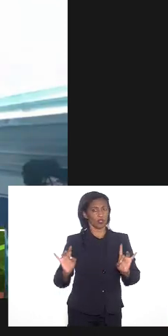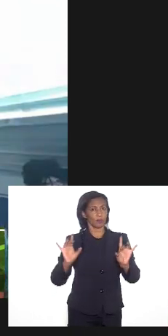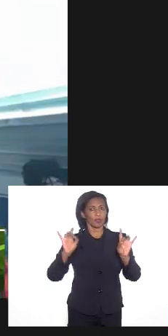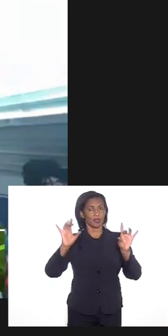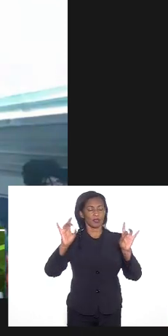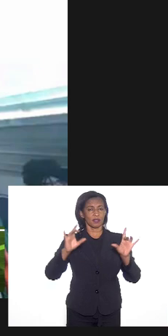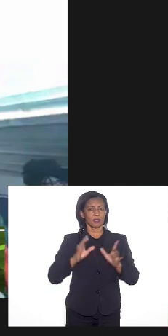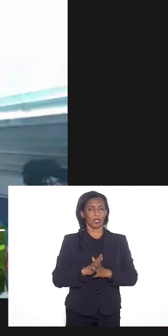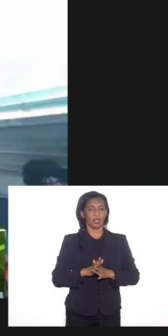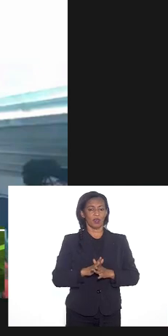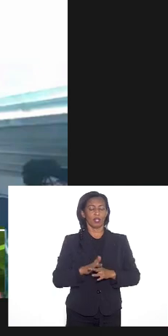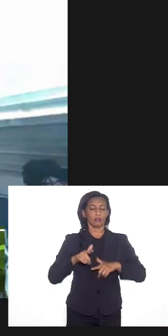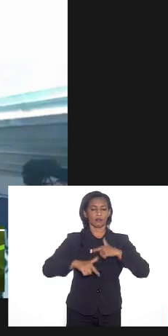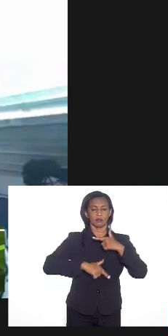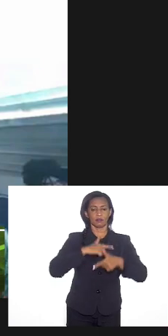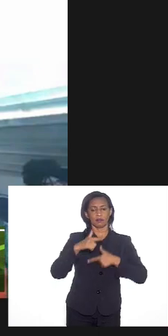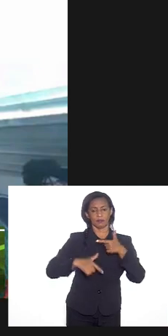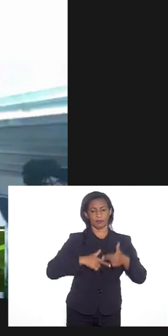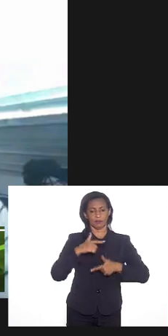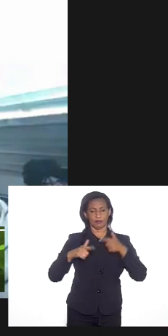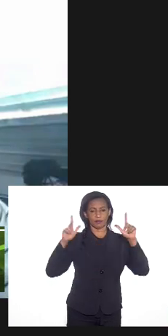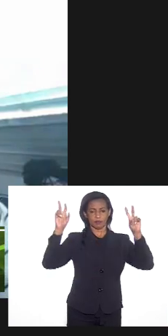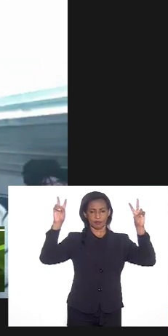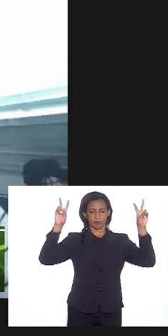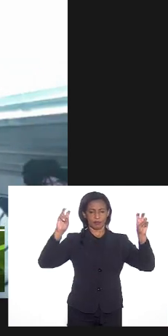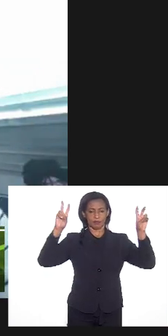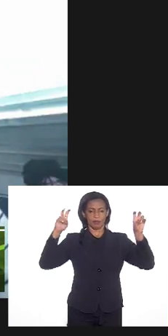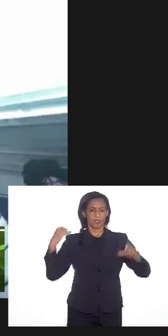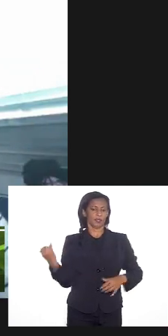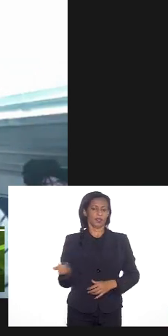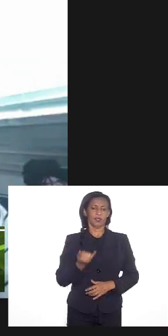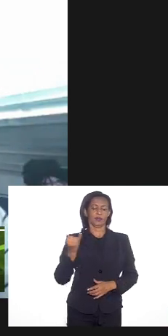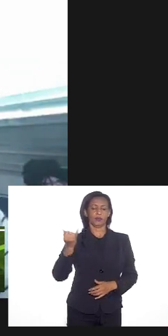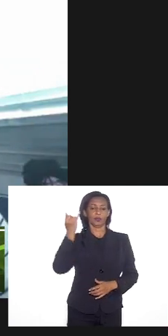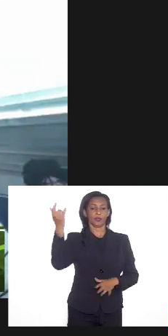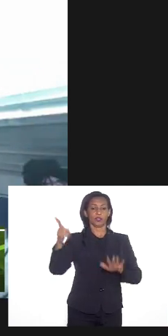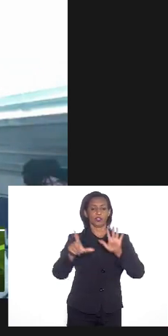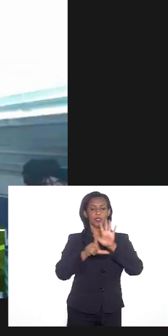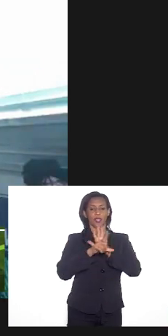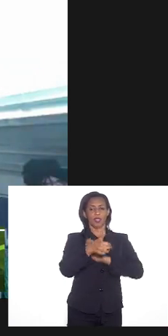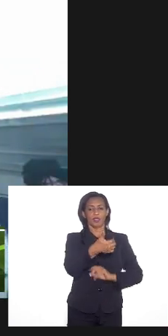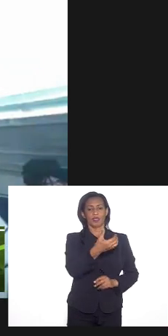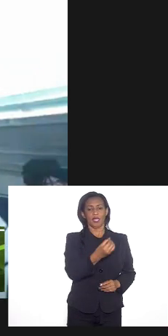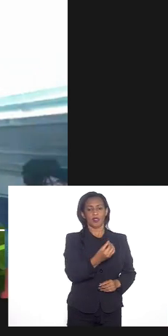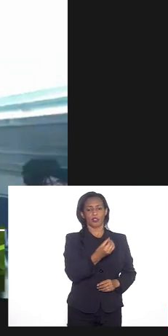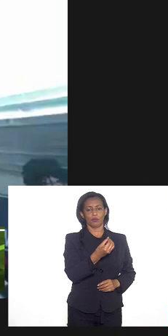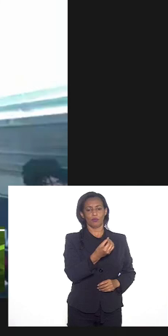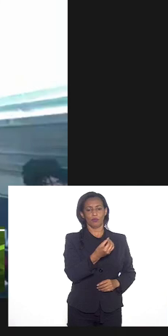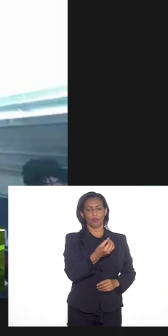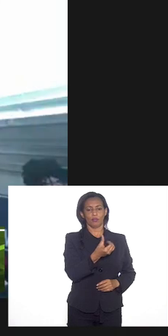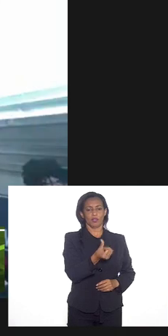trabalhando temas tão caros e a lei 10.619